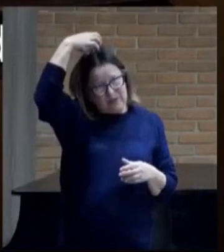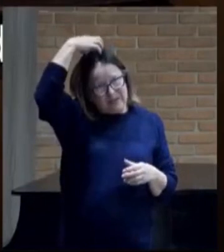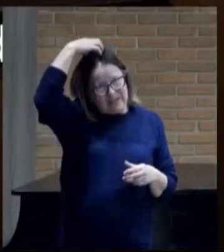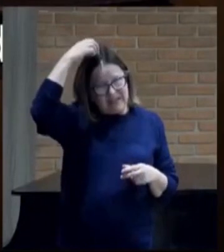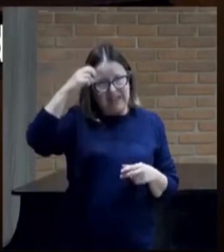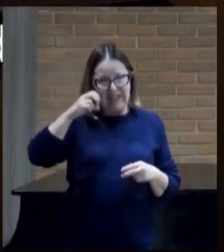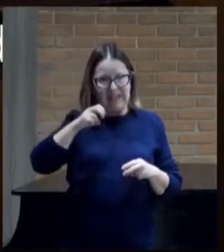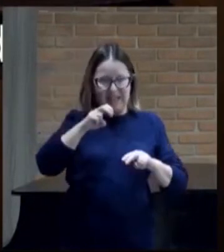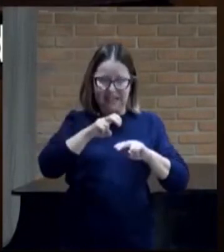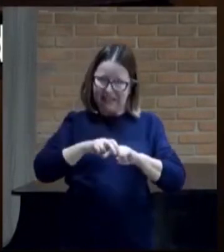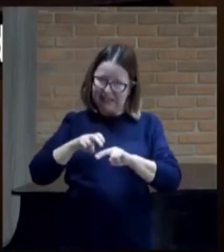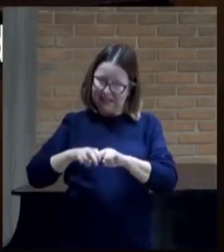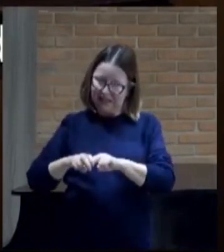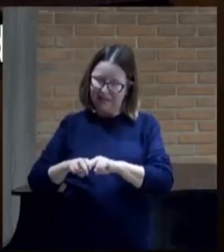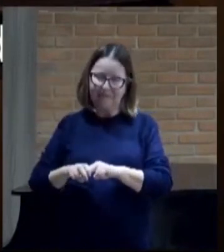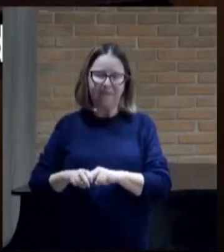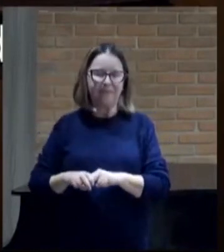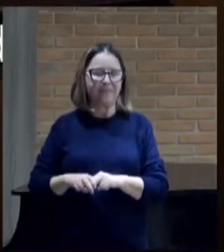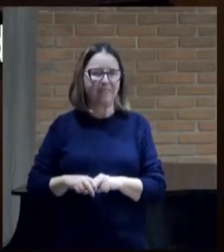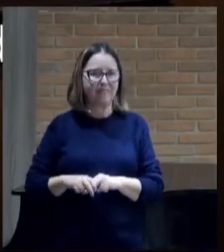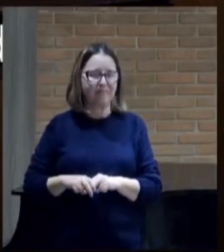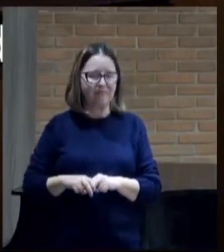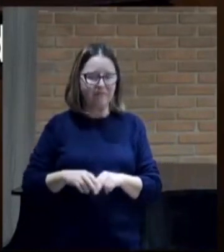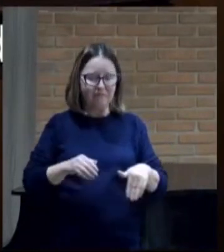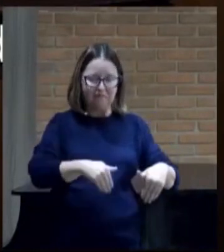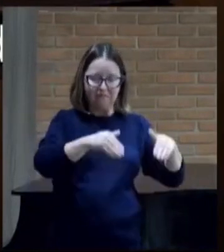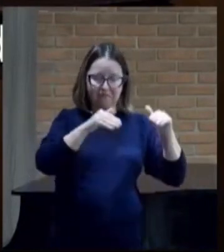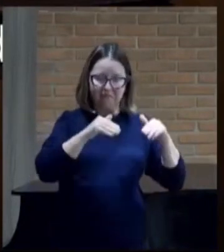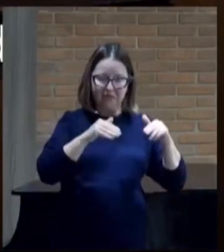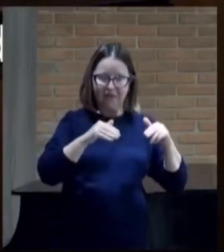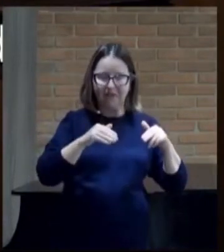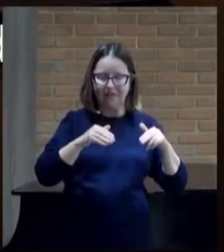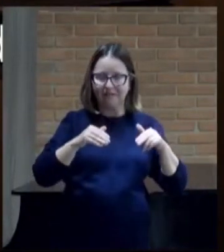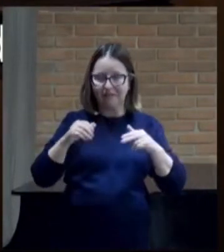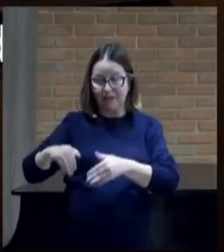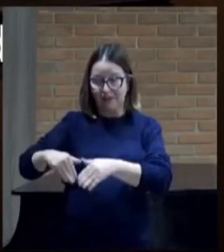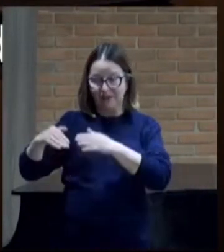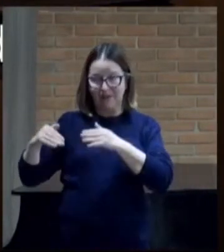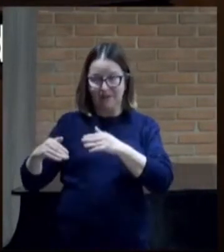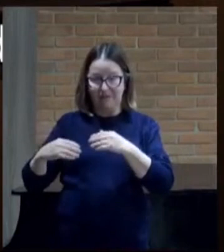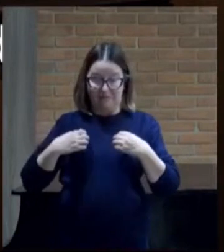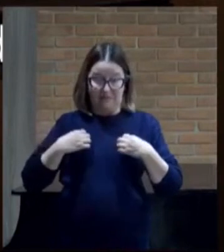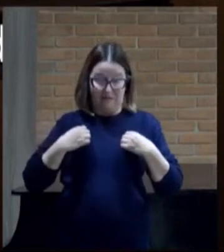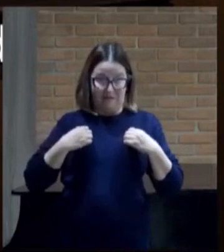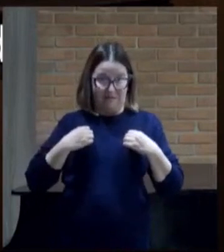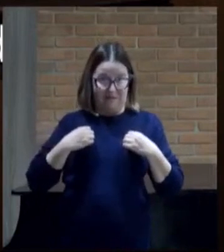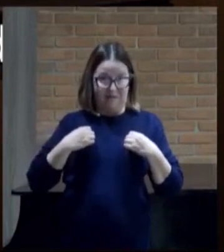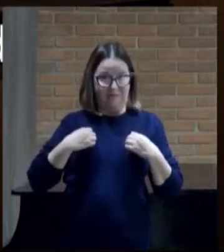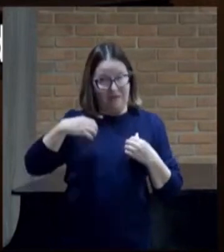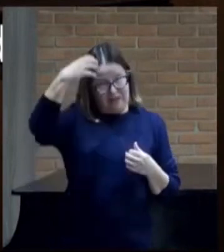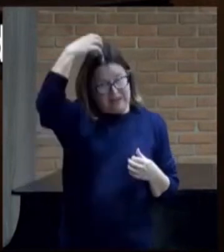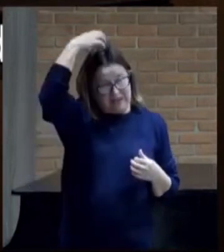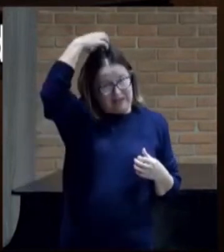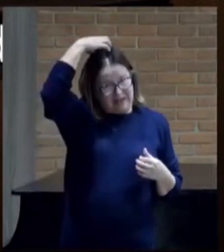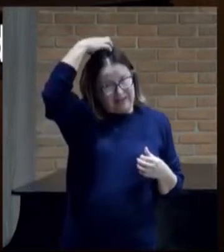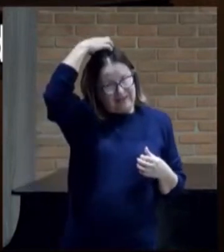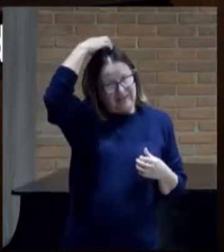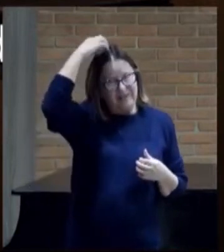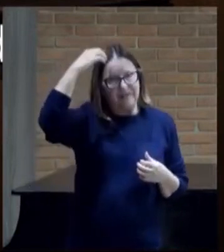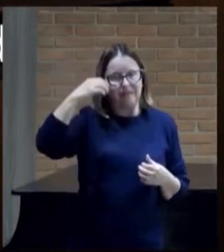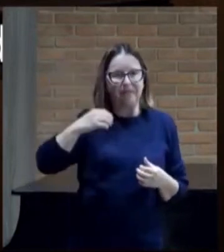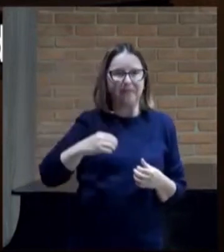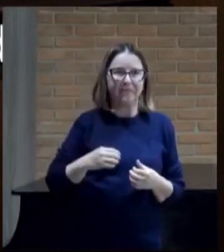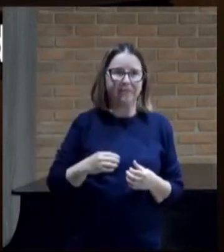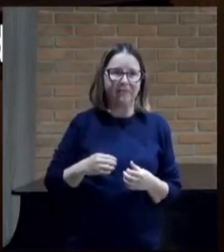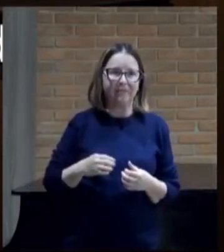assentados, cada um no seu trono, vestido de trajes reais, numa eira à entrada da